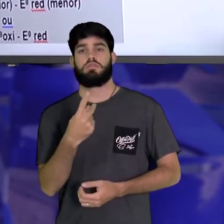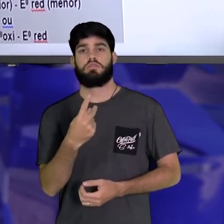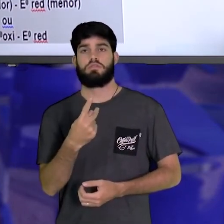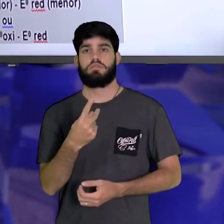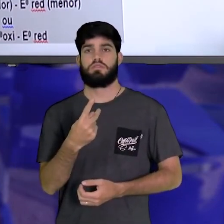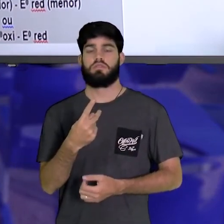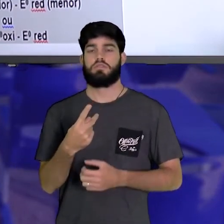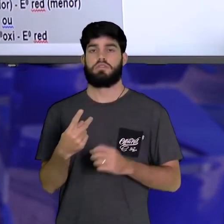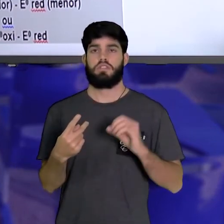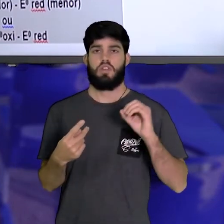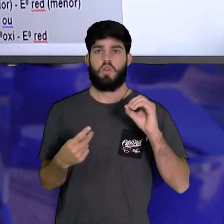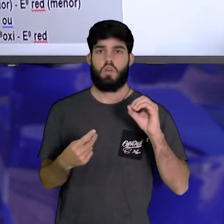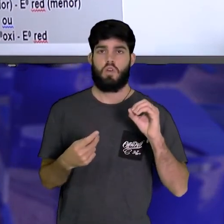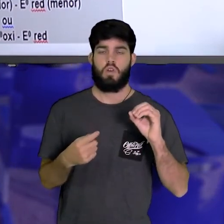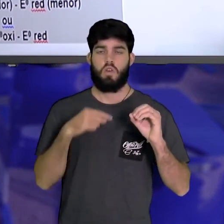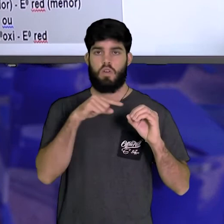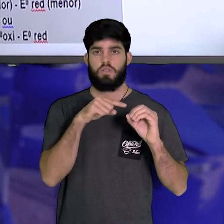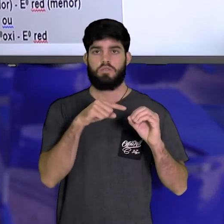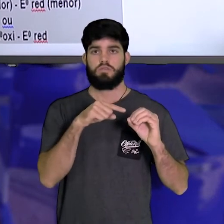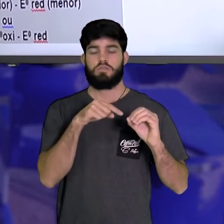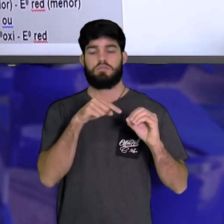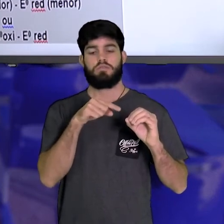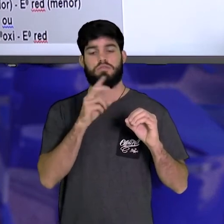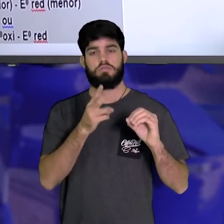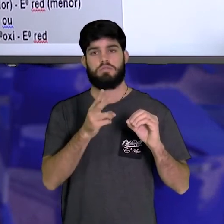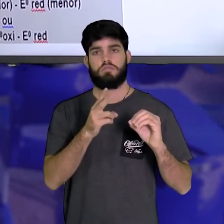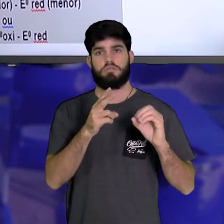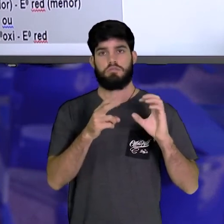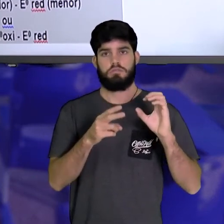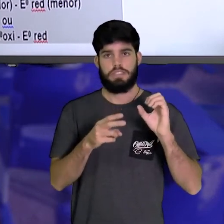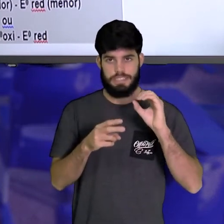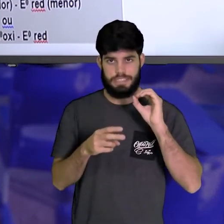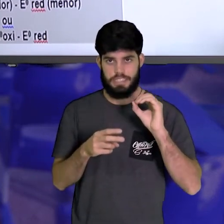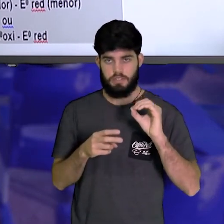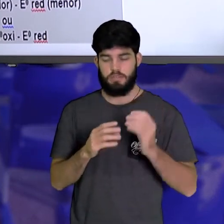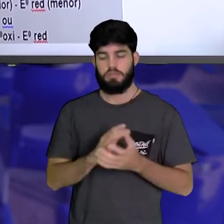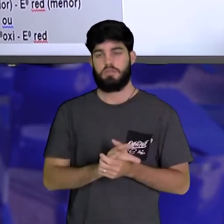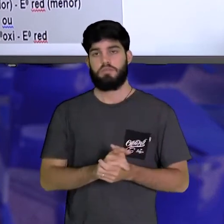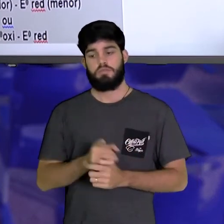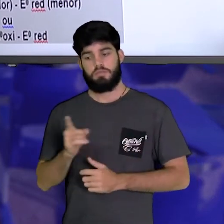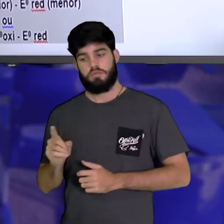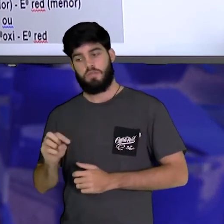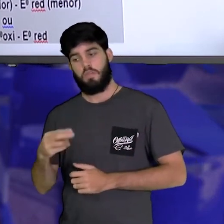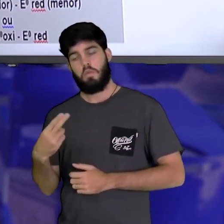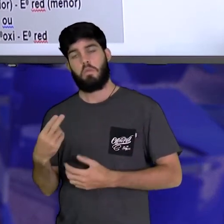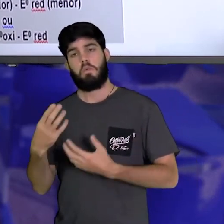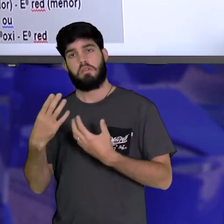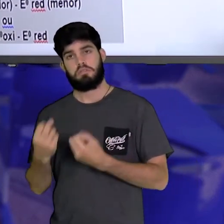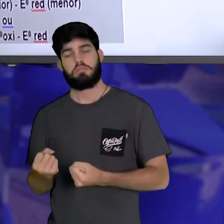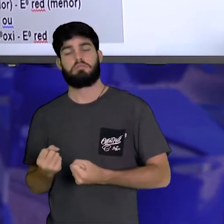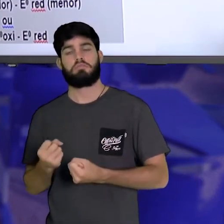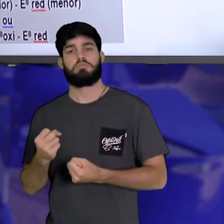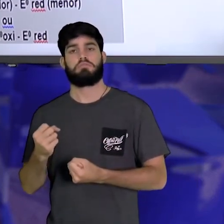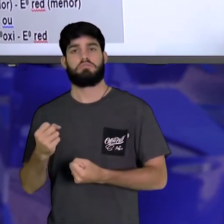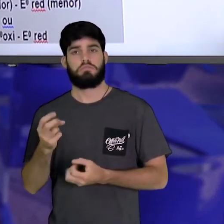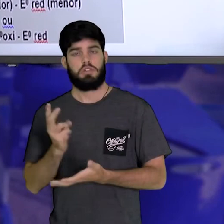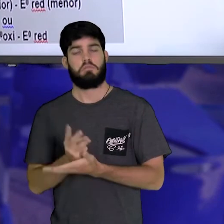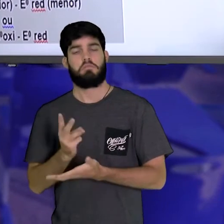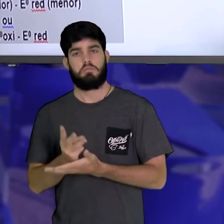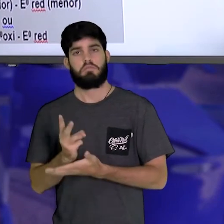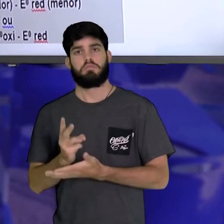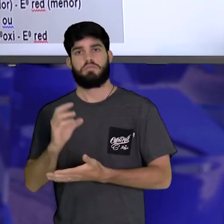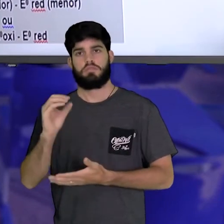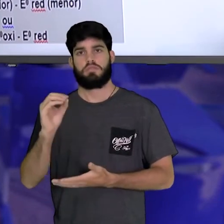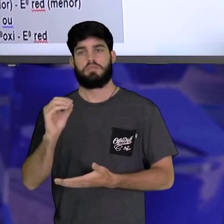oxidação, a voltagem é zero. o hidrogênio recebendo o elétron a voltagem é